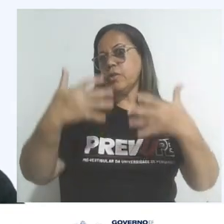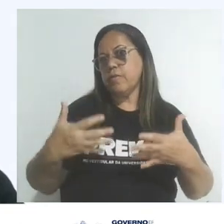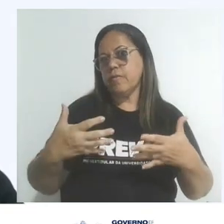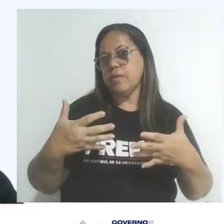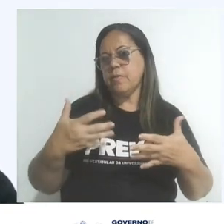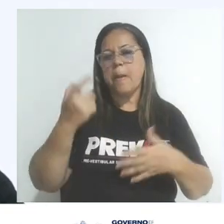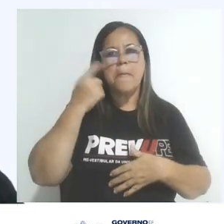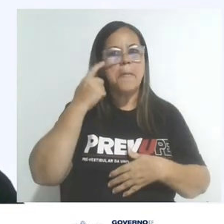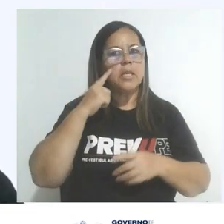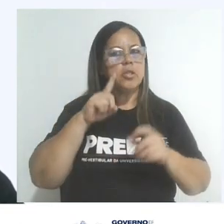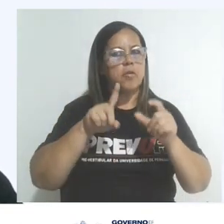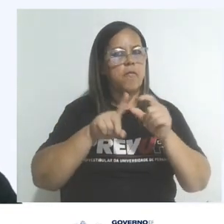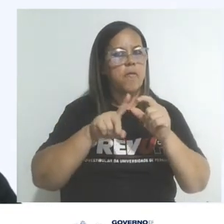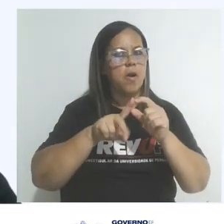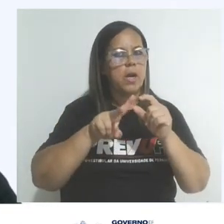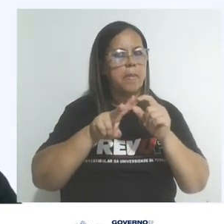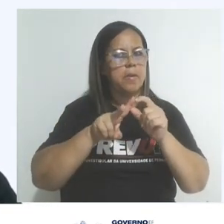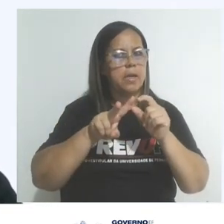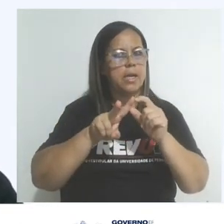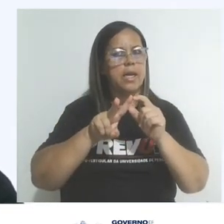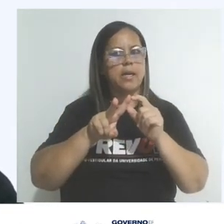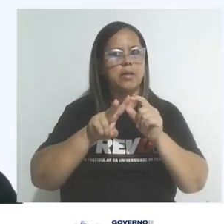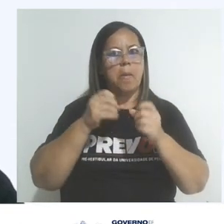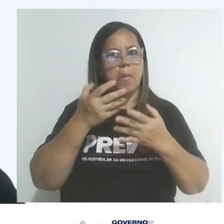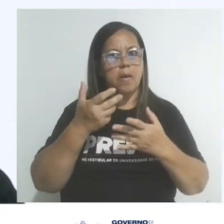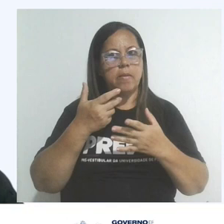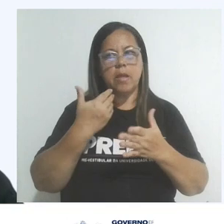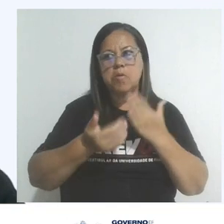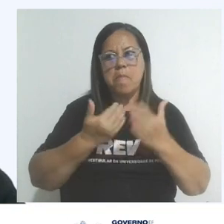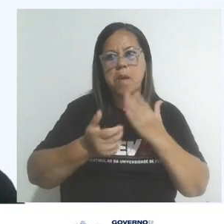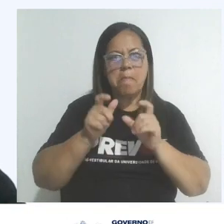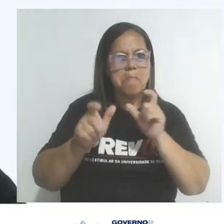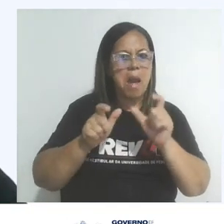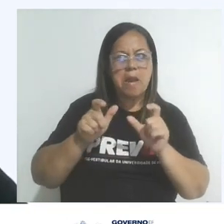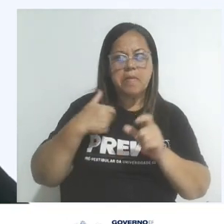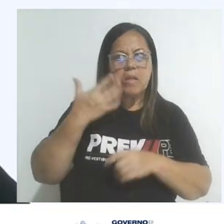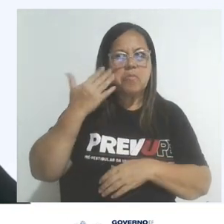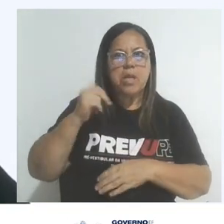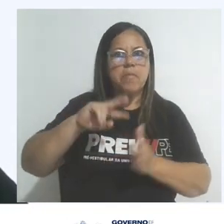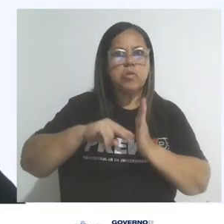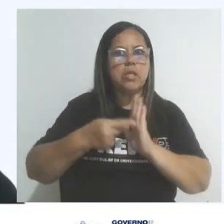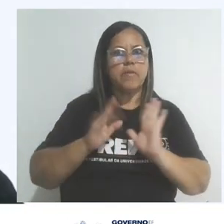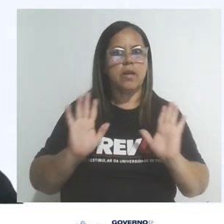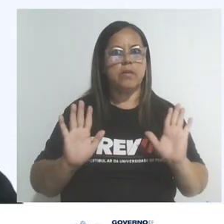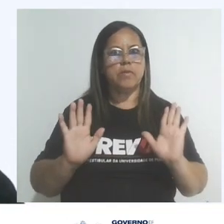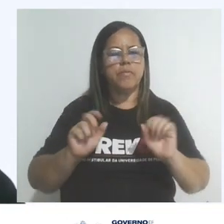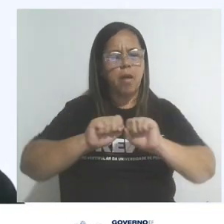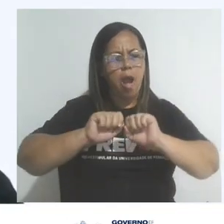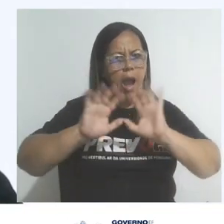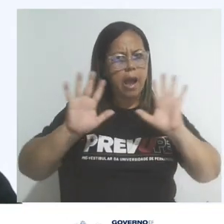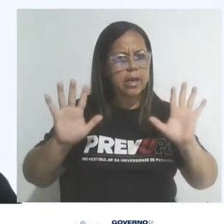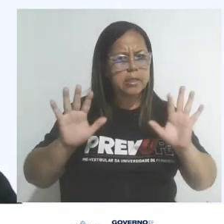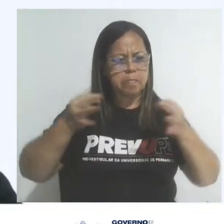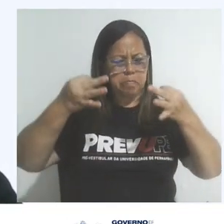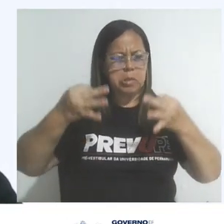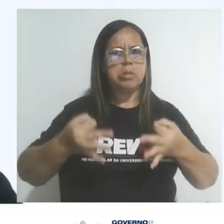por um vocabulário apropriado, mas não se perca em palavras complexas, se não tiver certeza de seu significado. A clareza e a